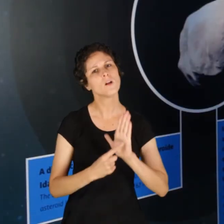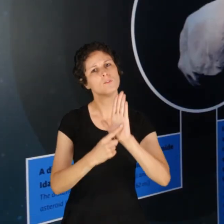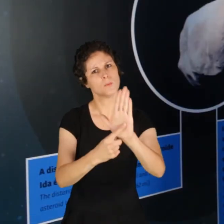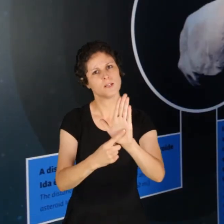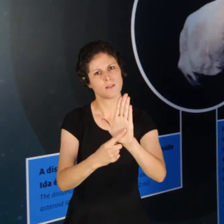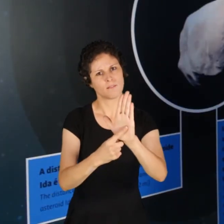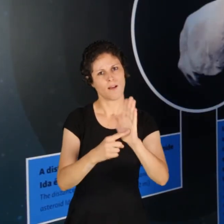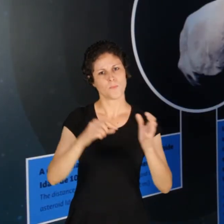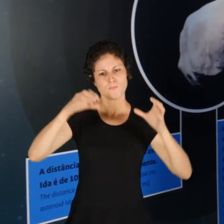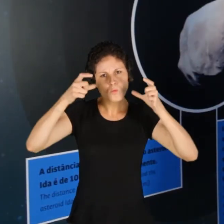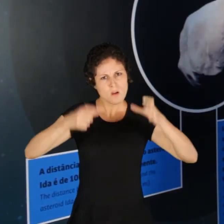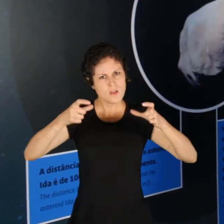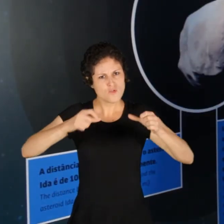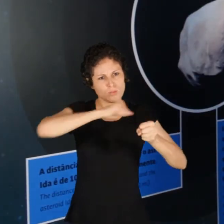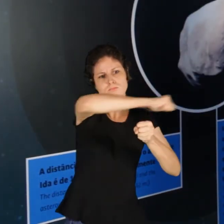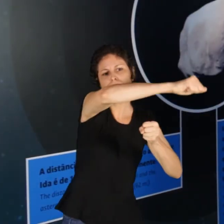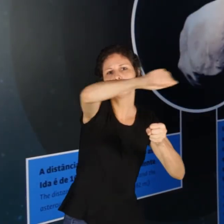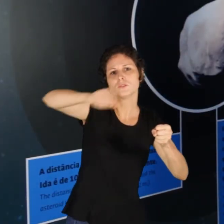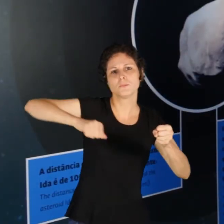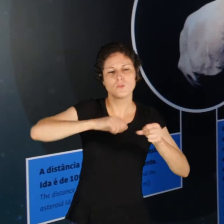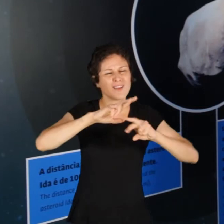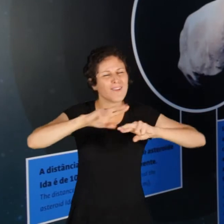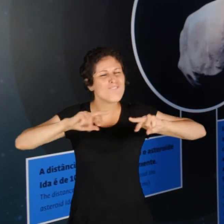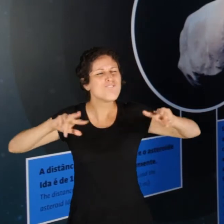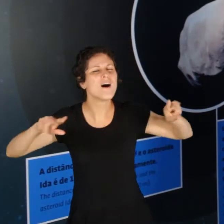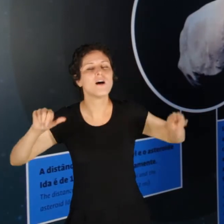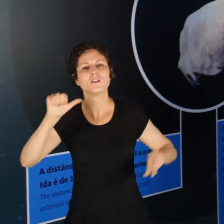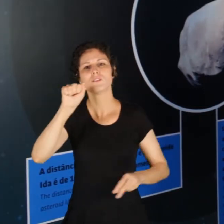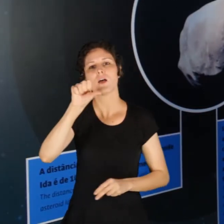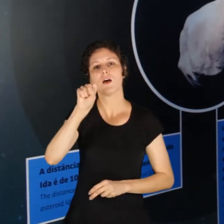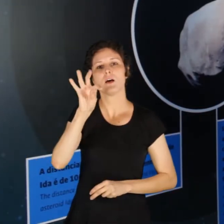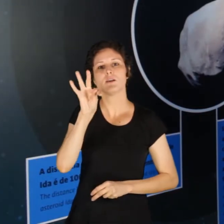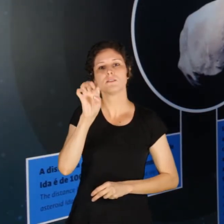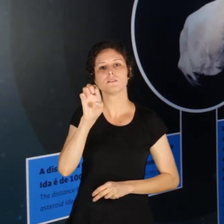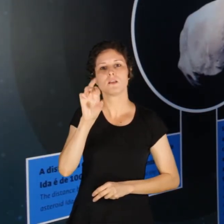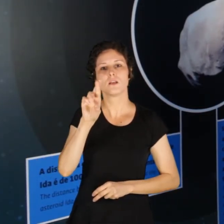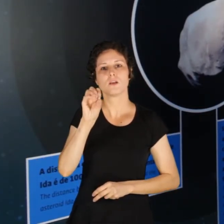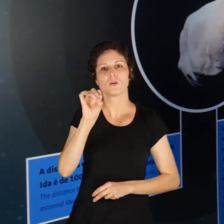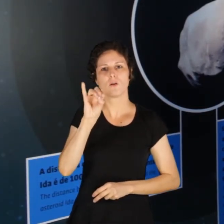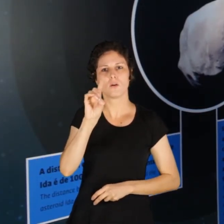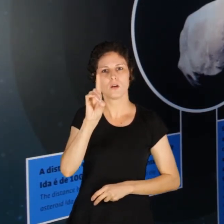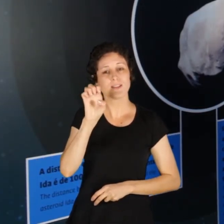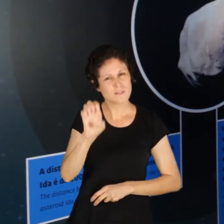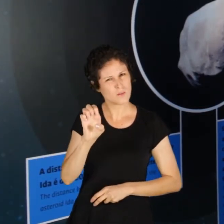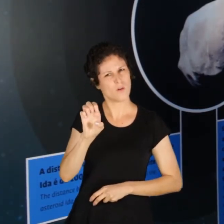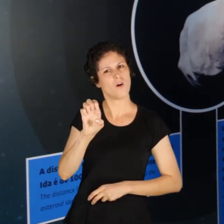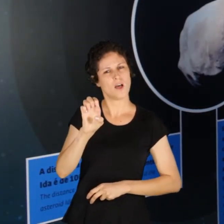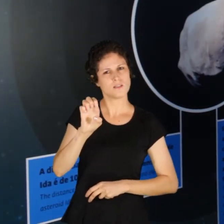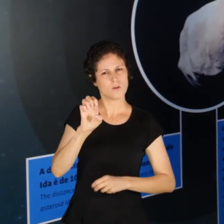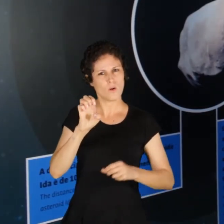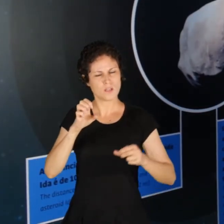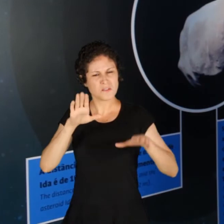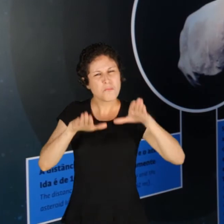Outro objeto celeste bem comentado são os asteroides. Eles são grandes rochas que estão vagando no Sistema Solar.